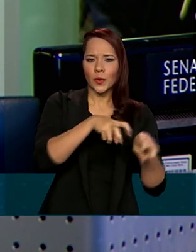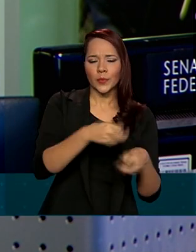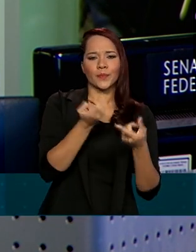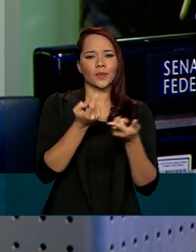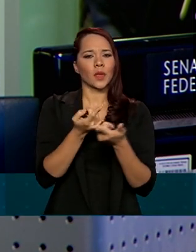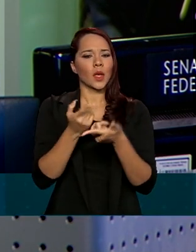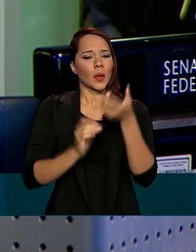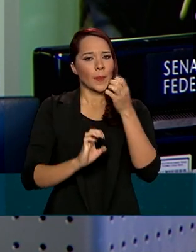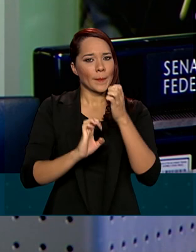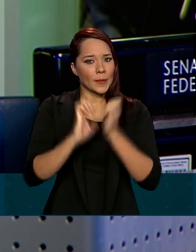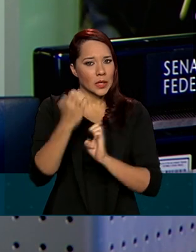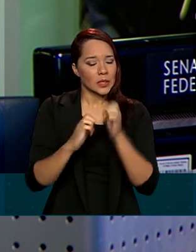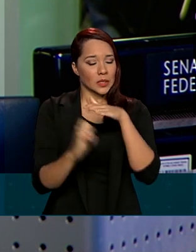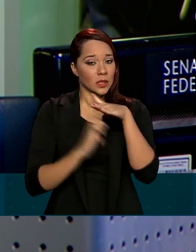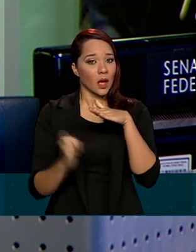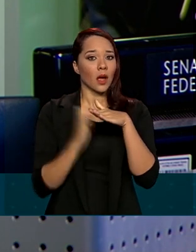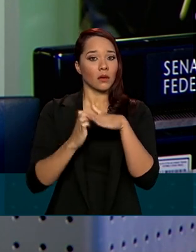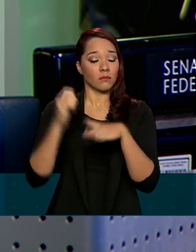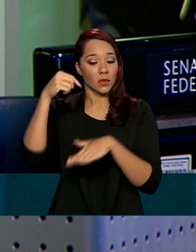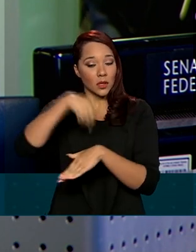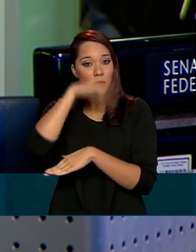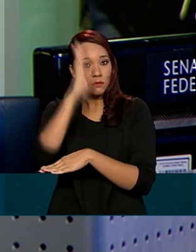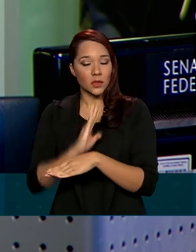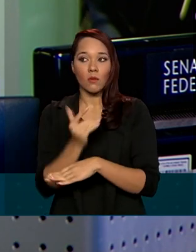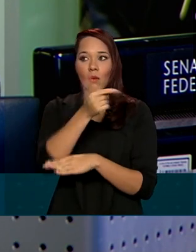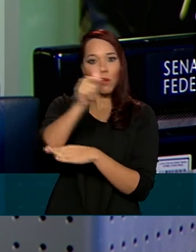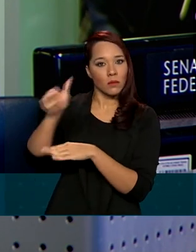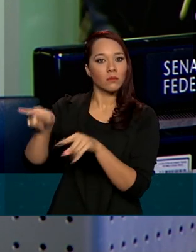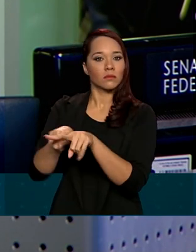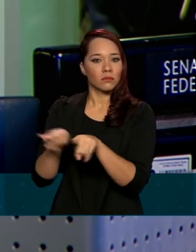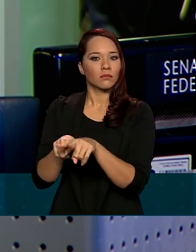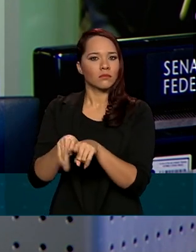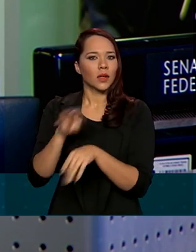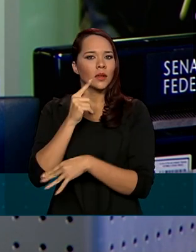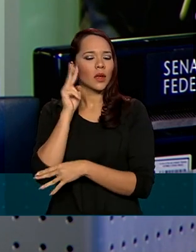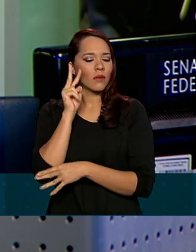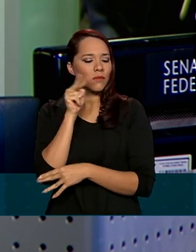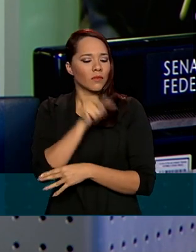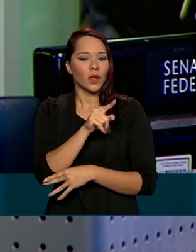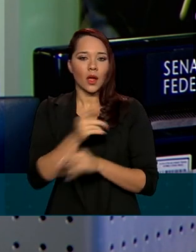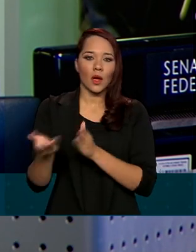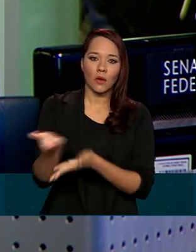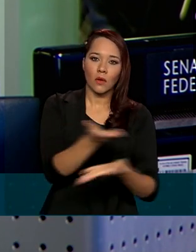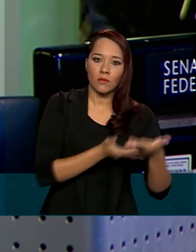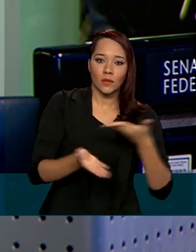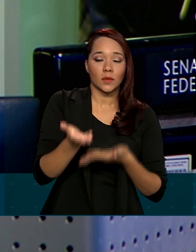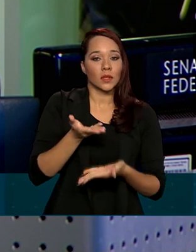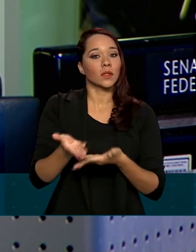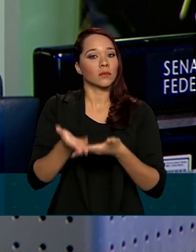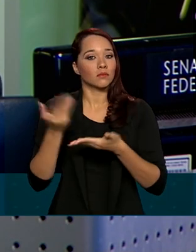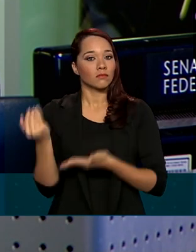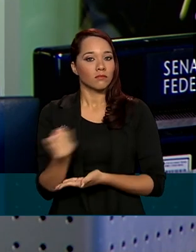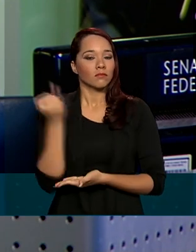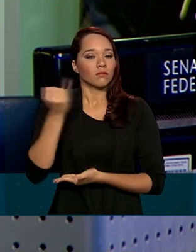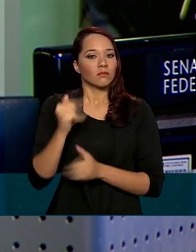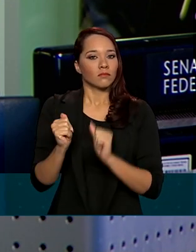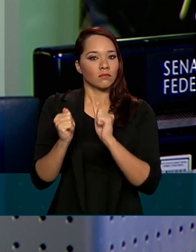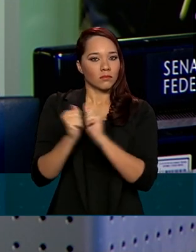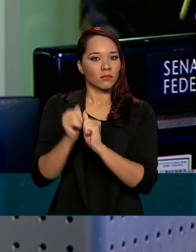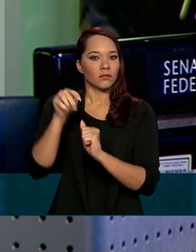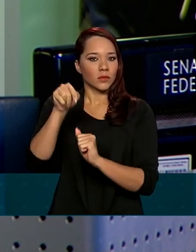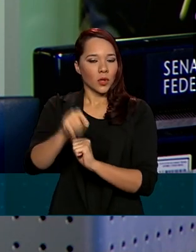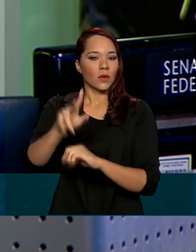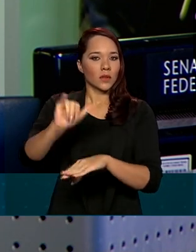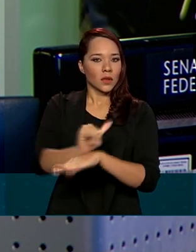investidores não só do Brasil como estrangeiros, com vistas a obter a cooperação necessária para, junto com medidas